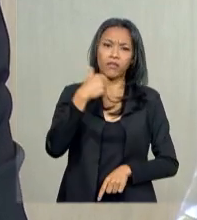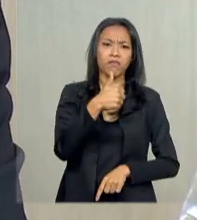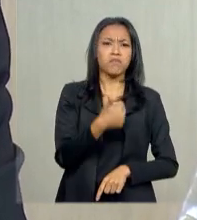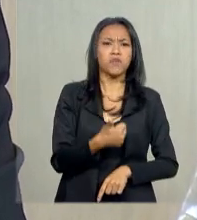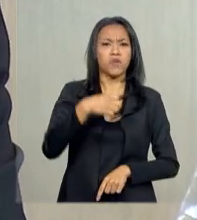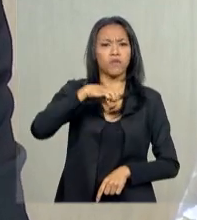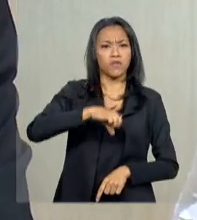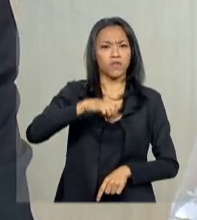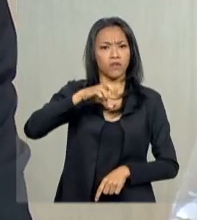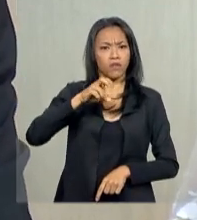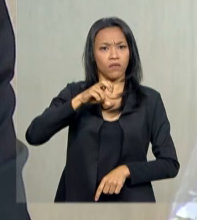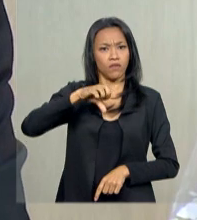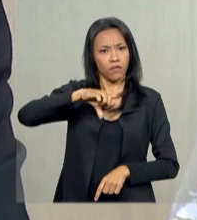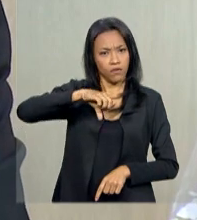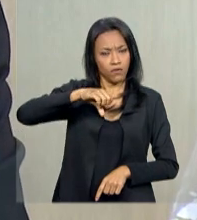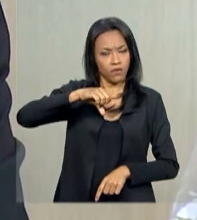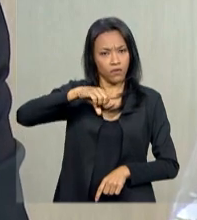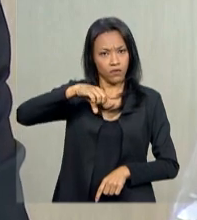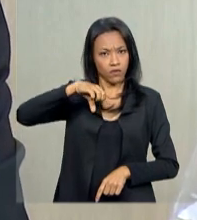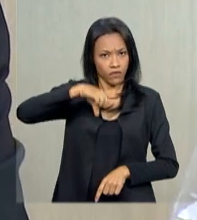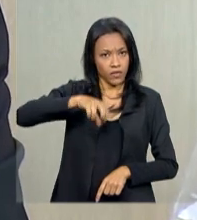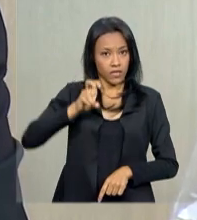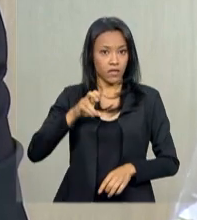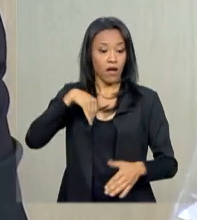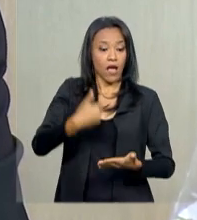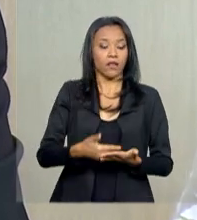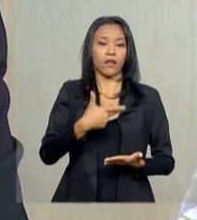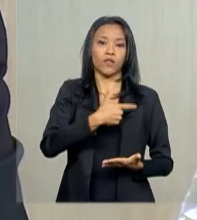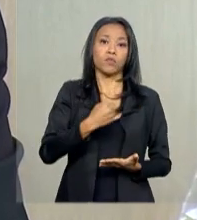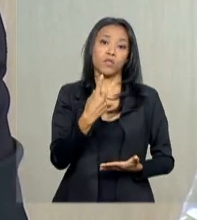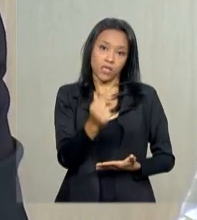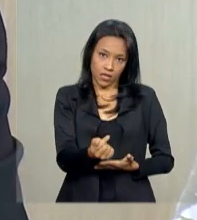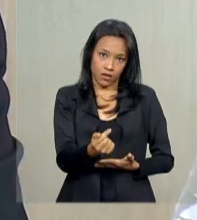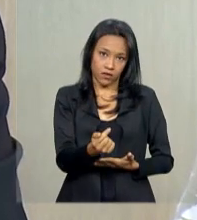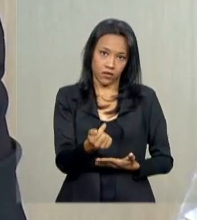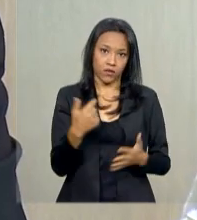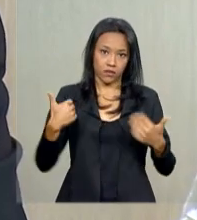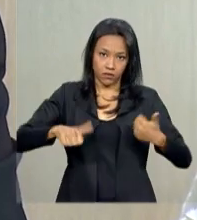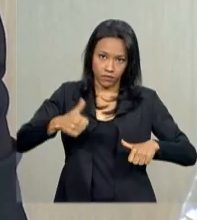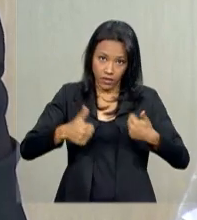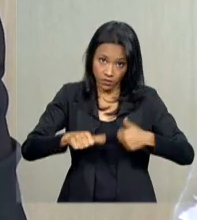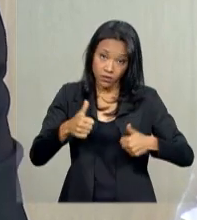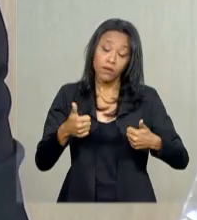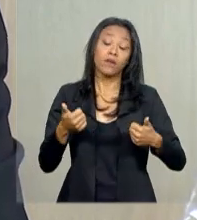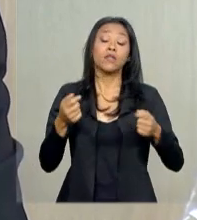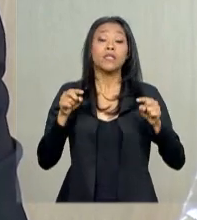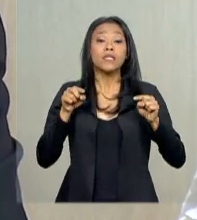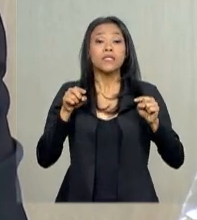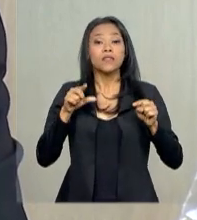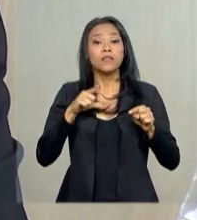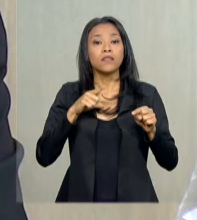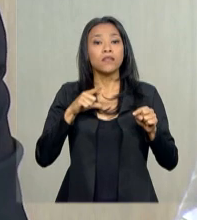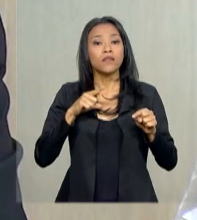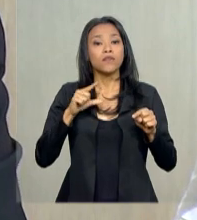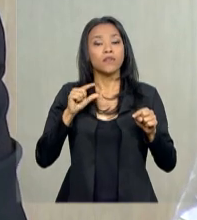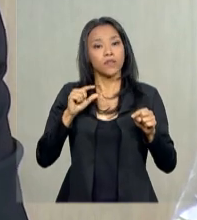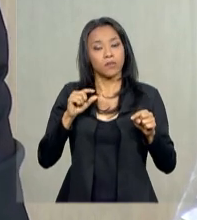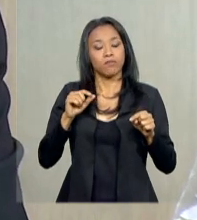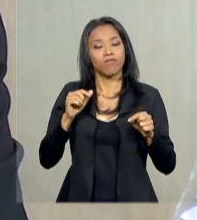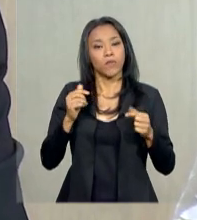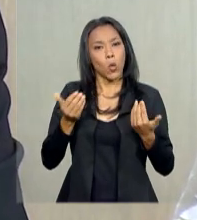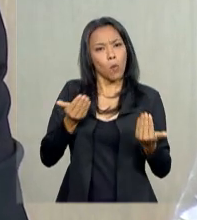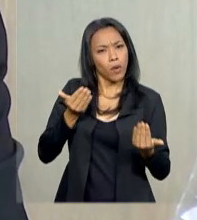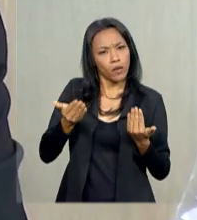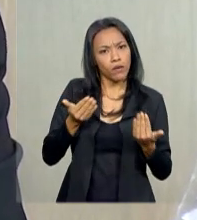até 2017. Aqui, com comparabilidade lógica